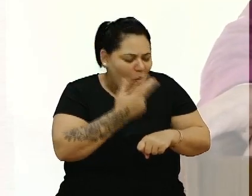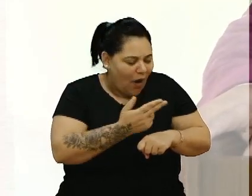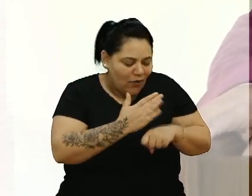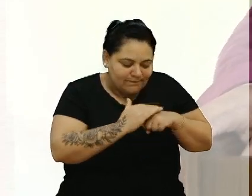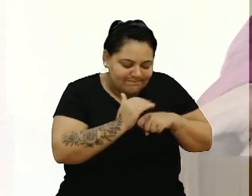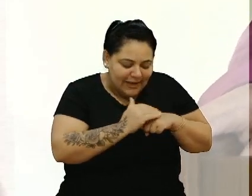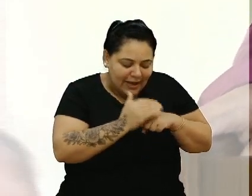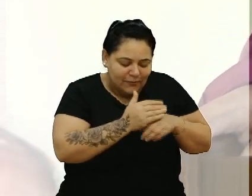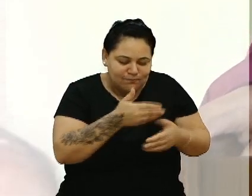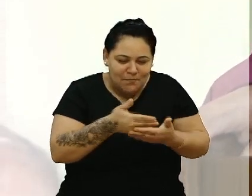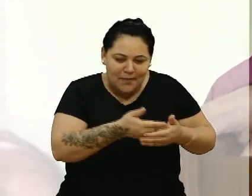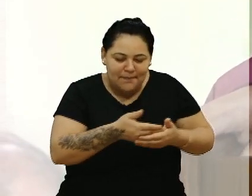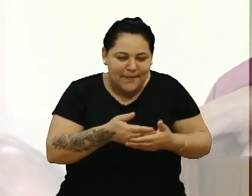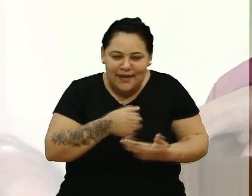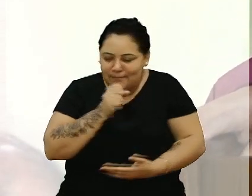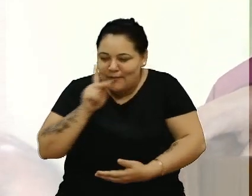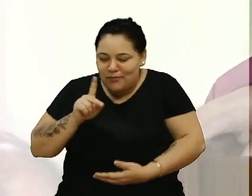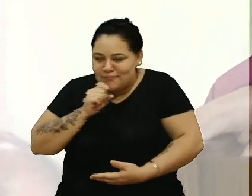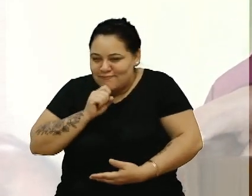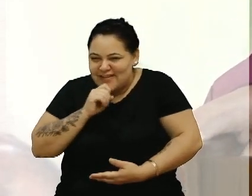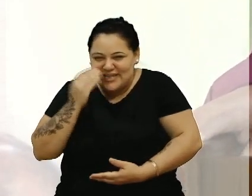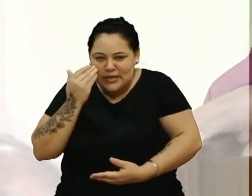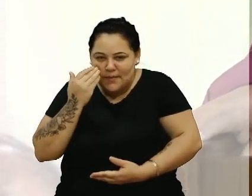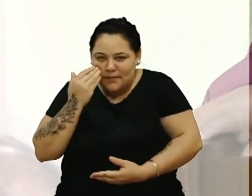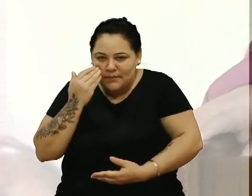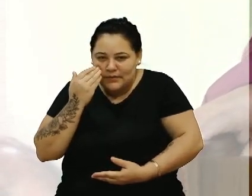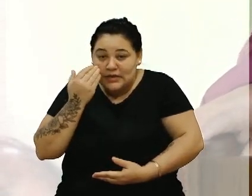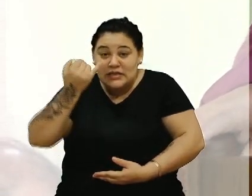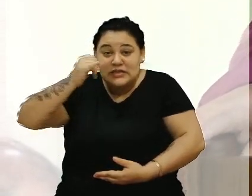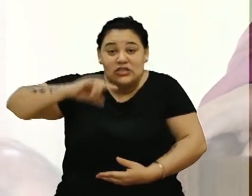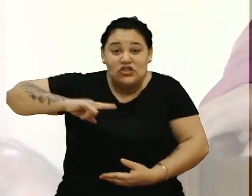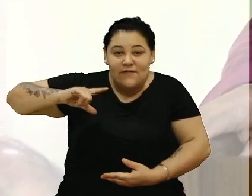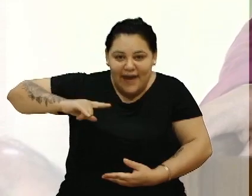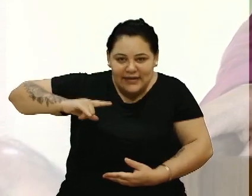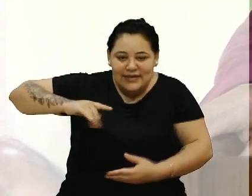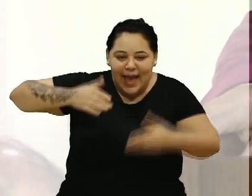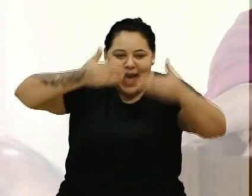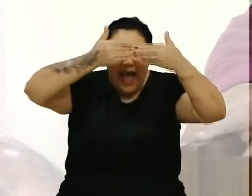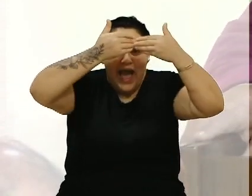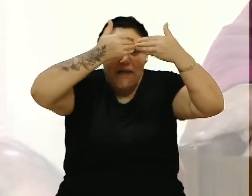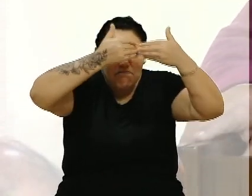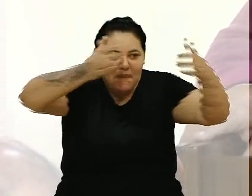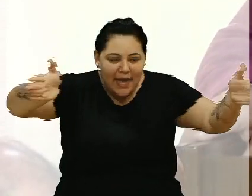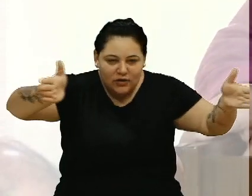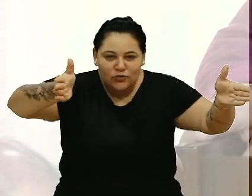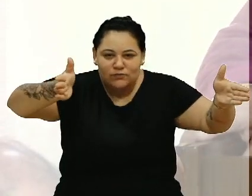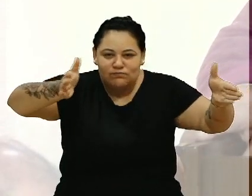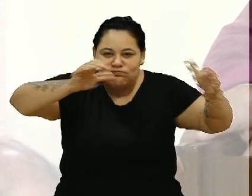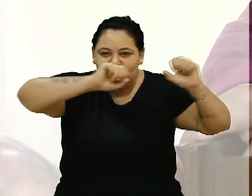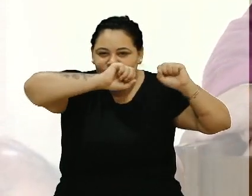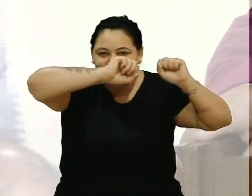de fato mesmo. Porque se tivesse aberta as comportas, com certeza,